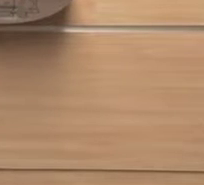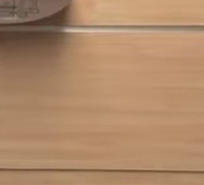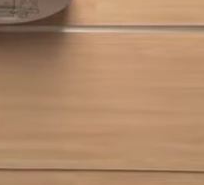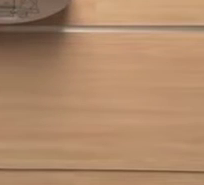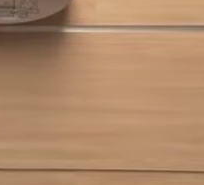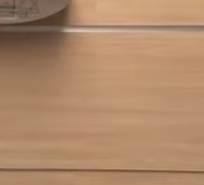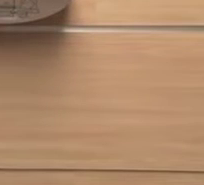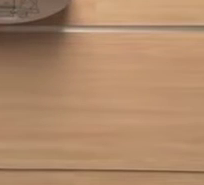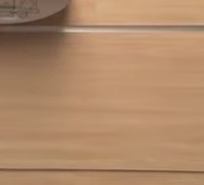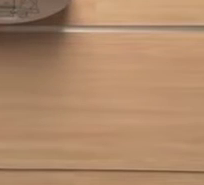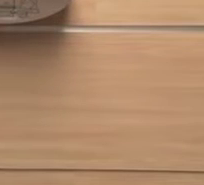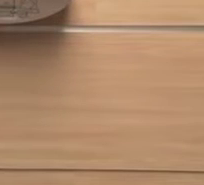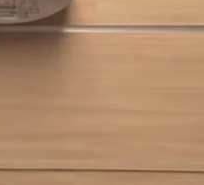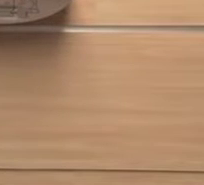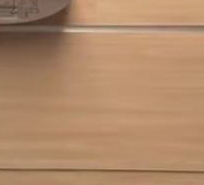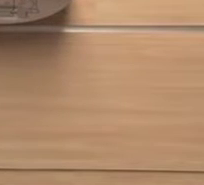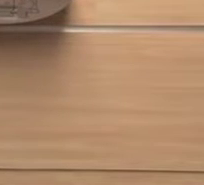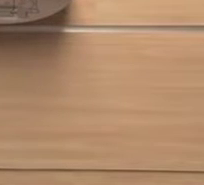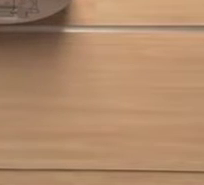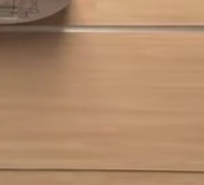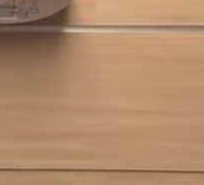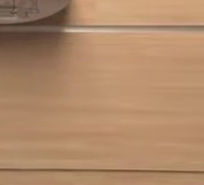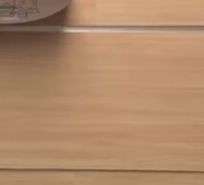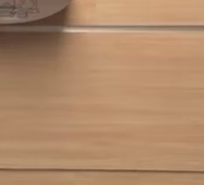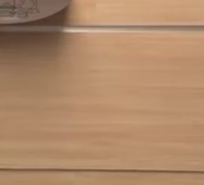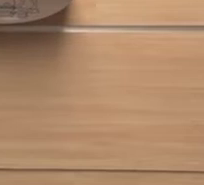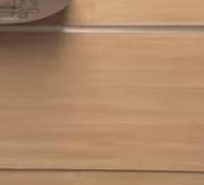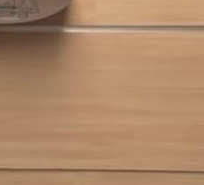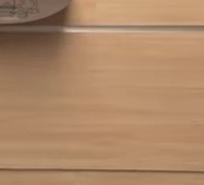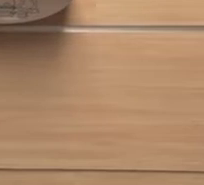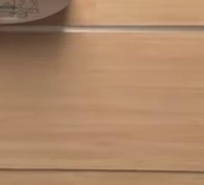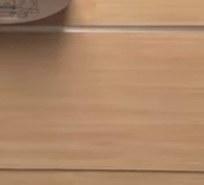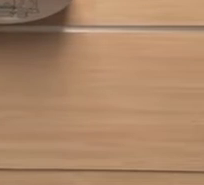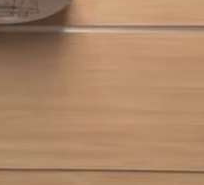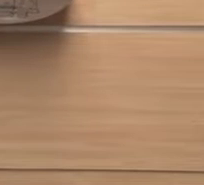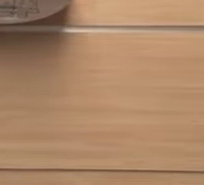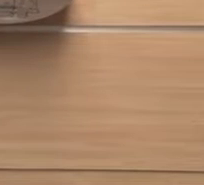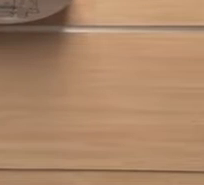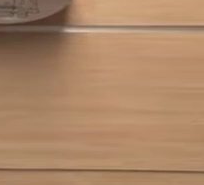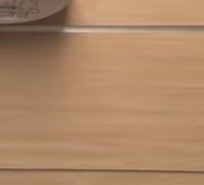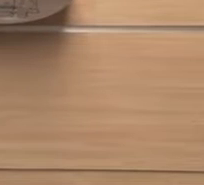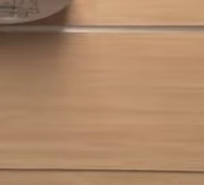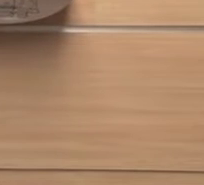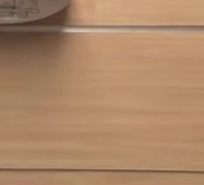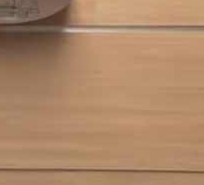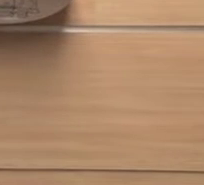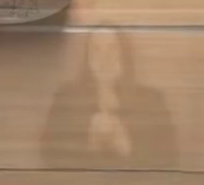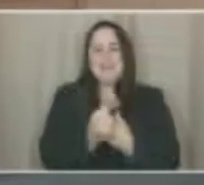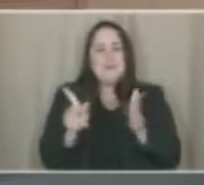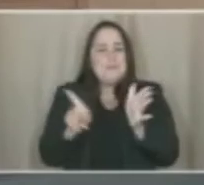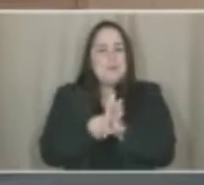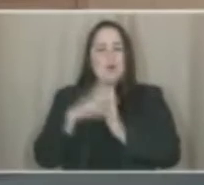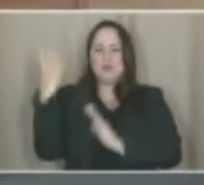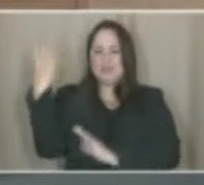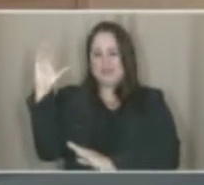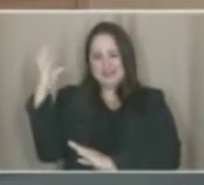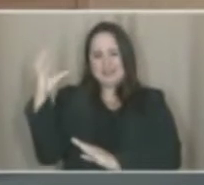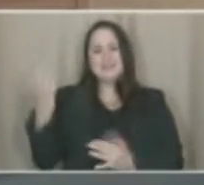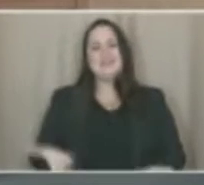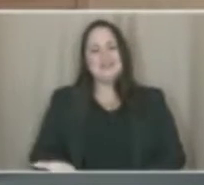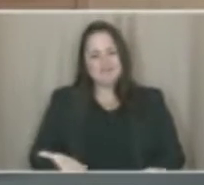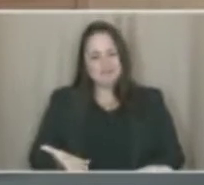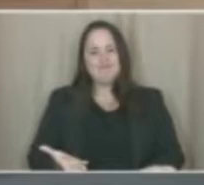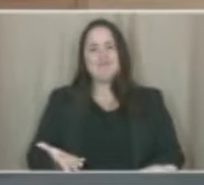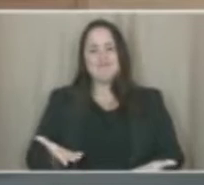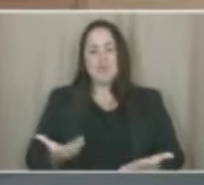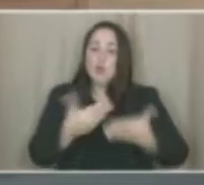uma resolução divulgada recentemente a respeito do uso de remédios à base de canabidiol. O documento emitido